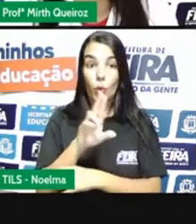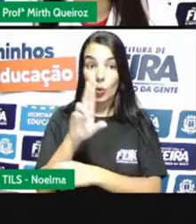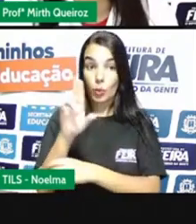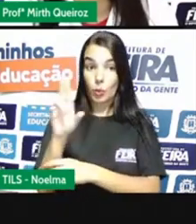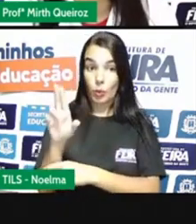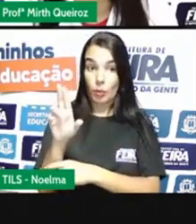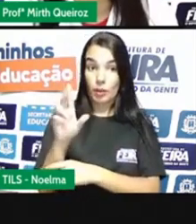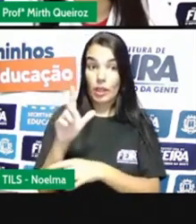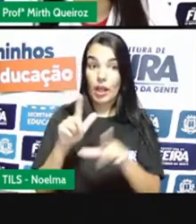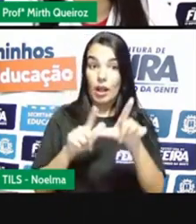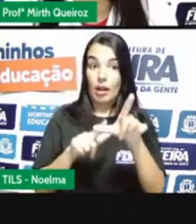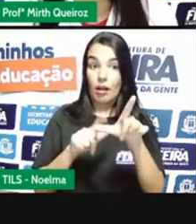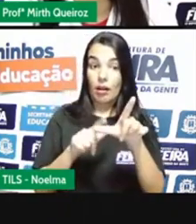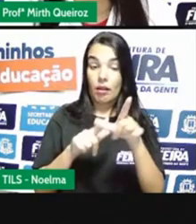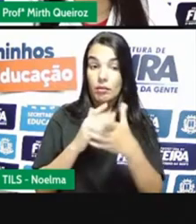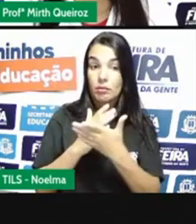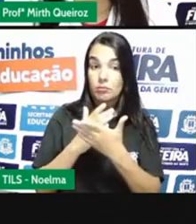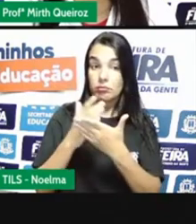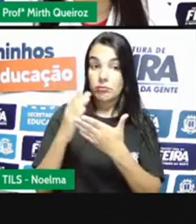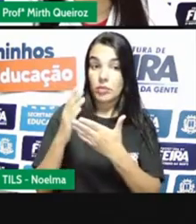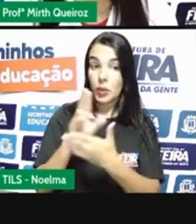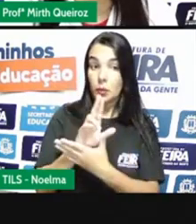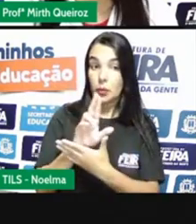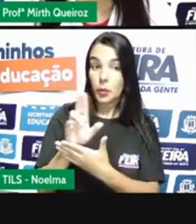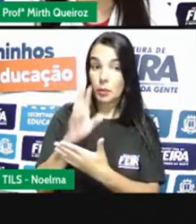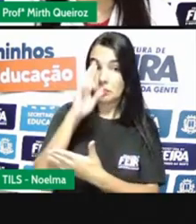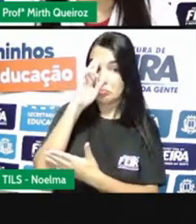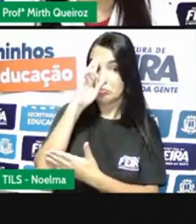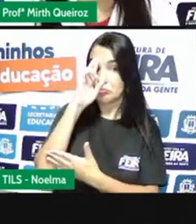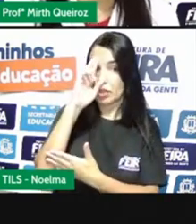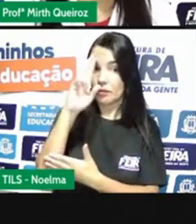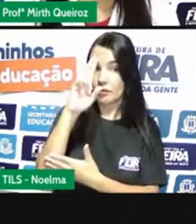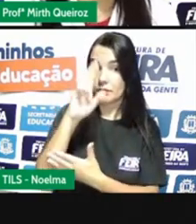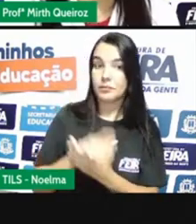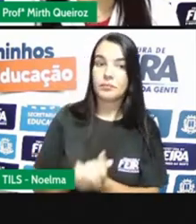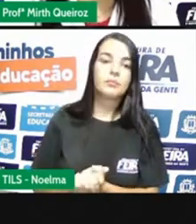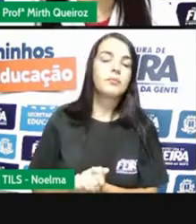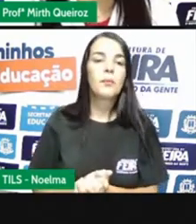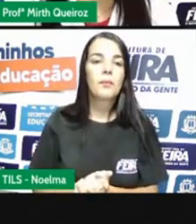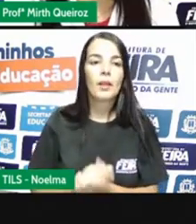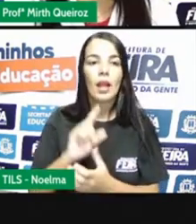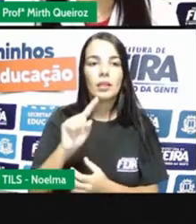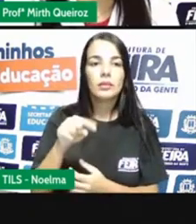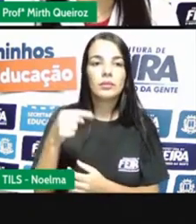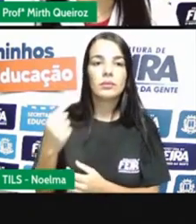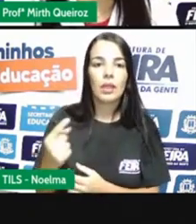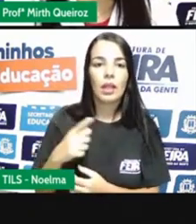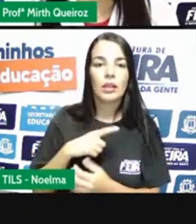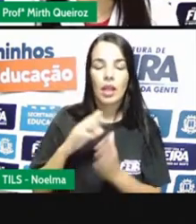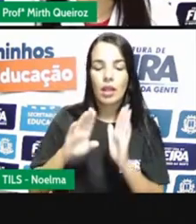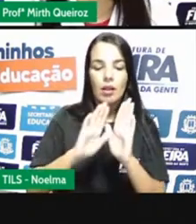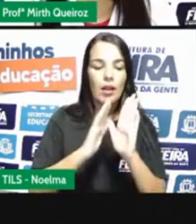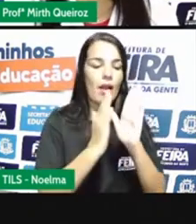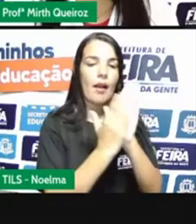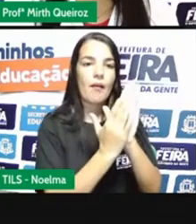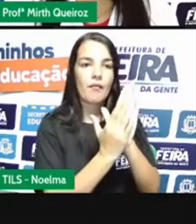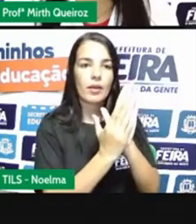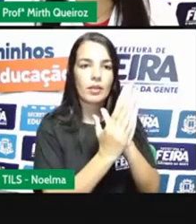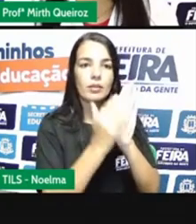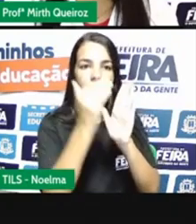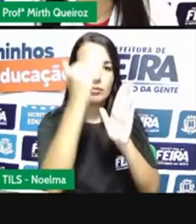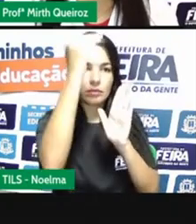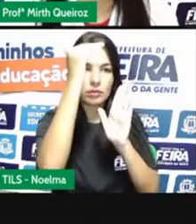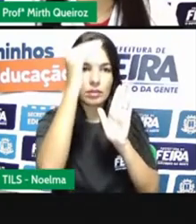ensaiador, né? Onde a gente tem aí o AP, né? Do outro lado, nós tínhamos o peso,